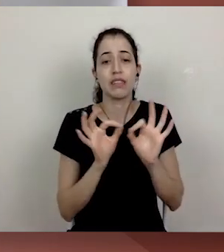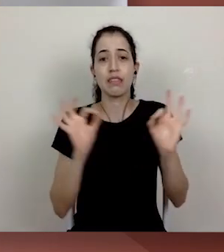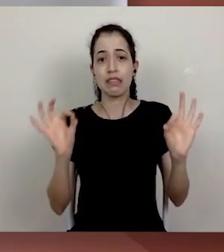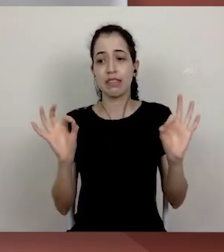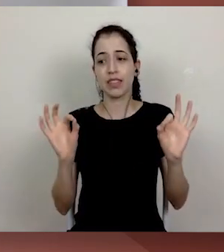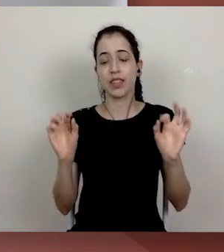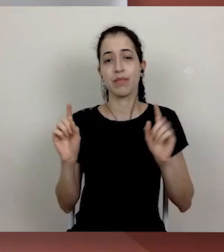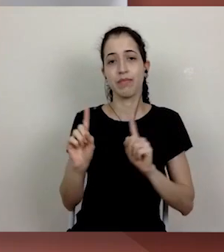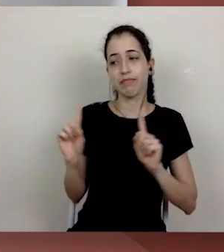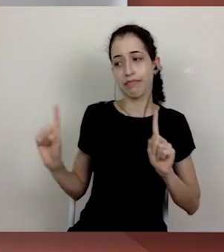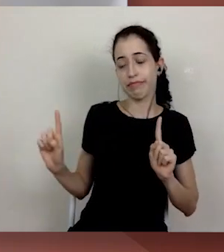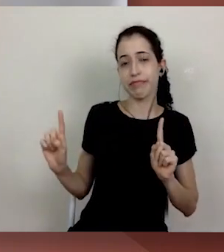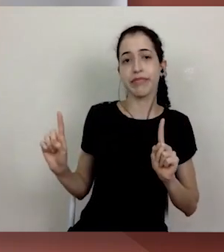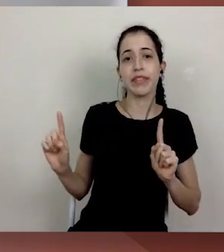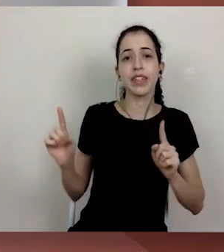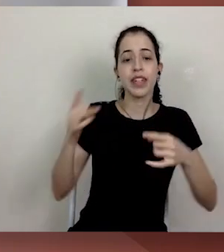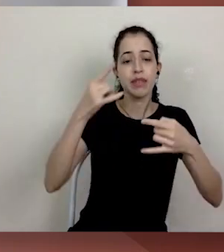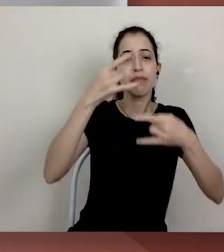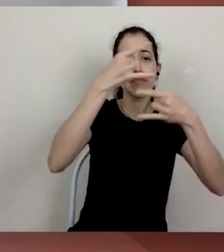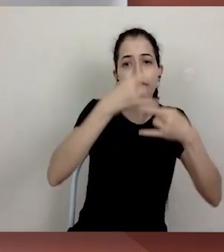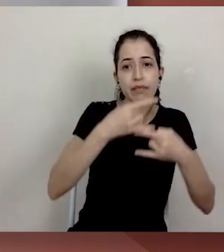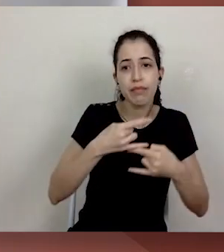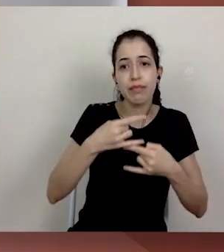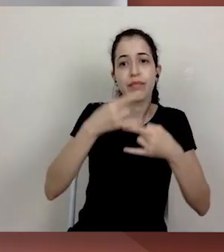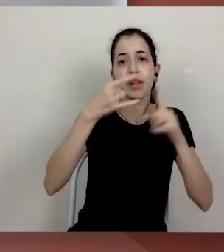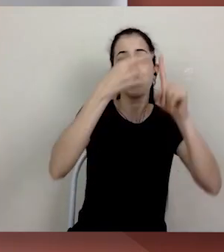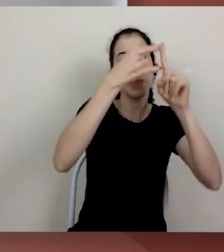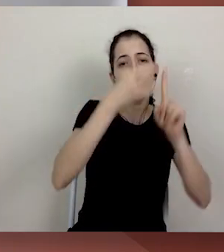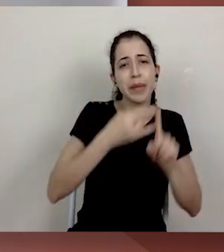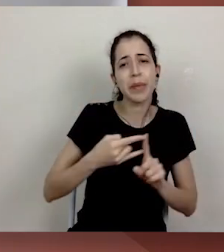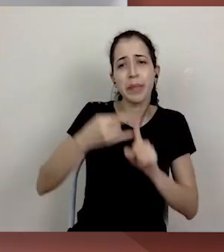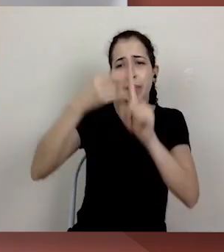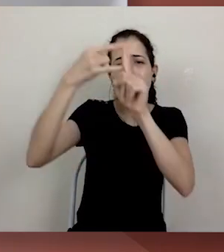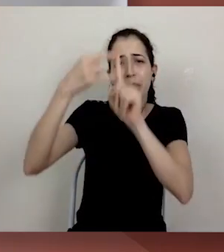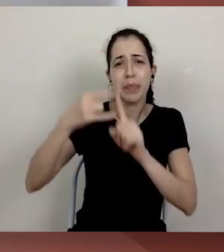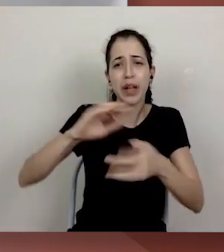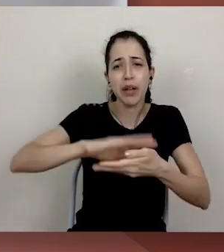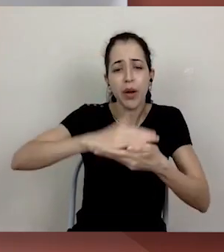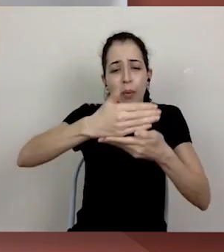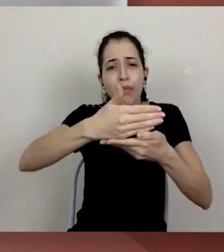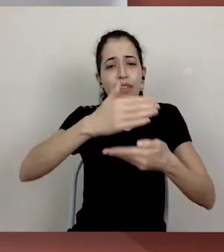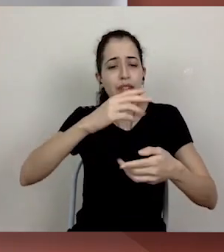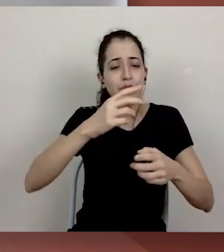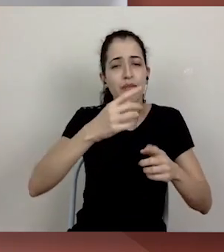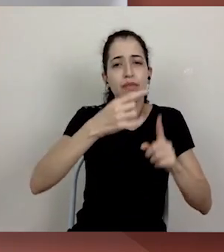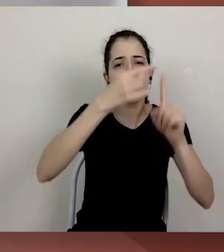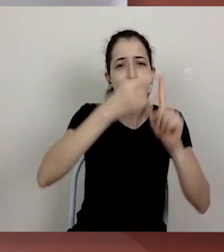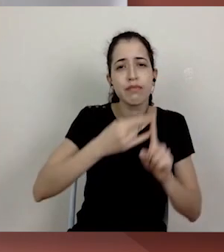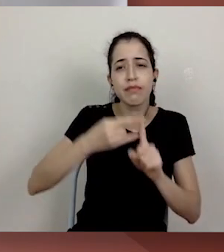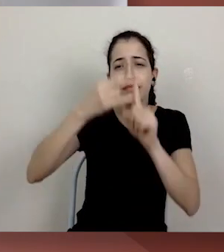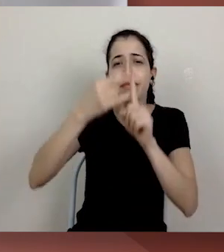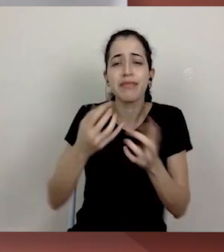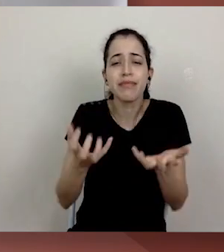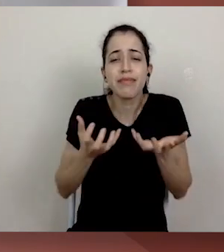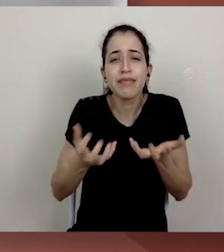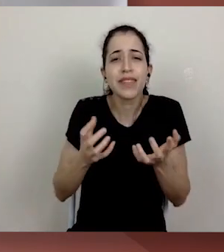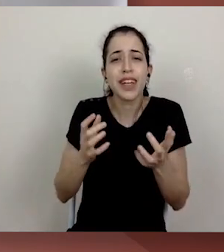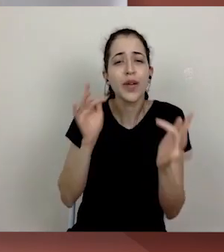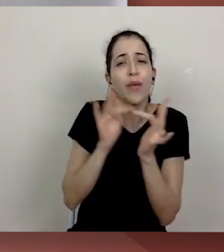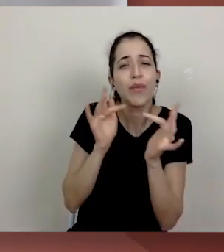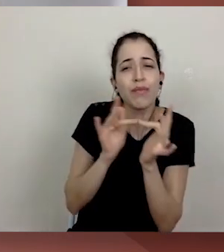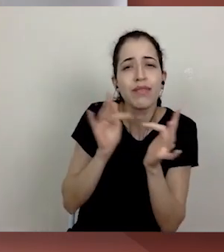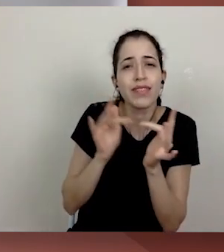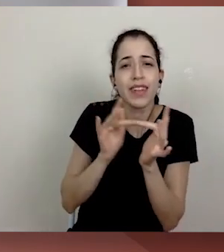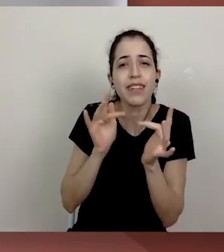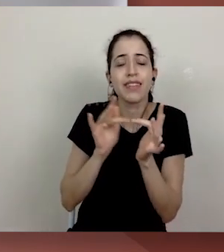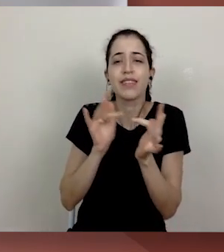quadrado de um computador, olhando para uma câmera com muita vontade de ter contato, de ter troca de